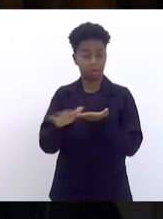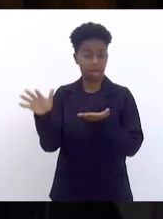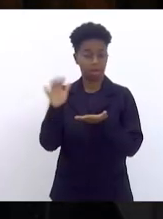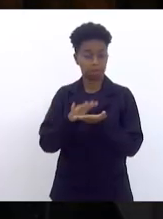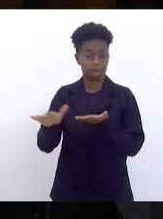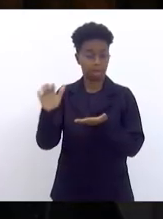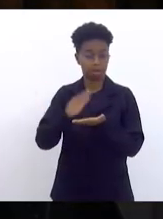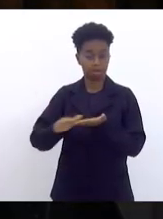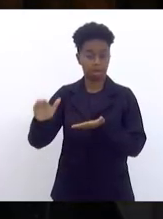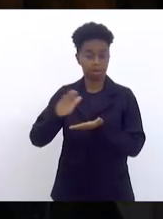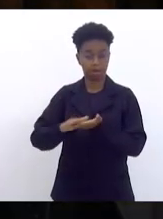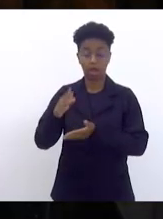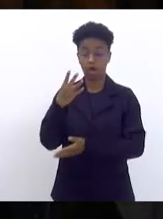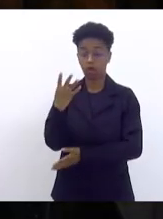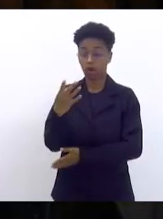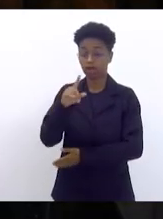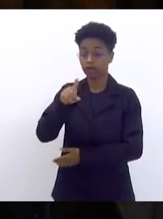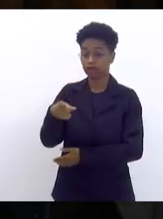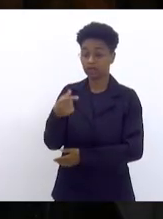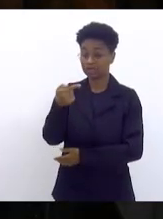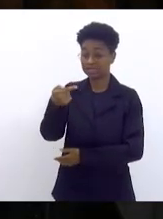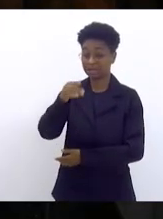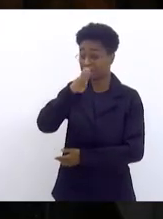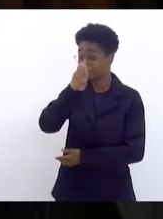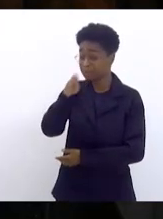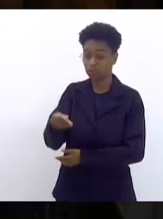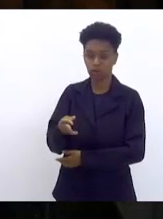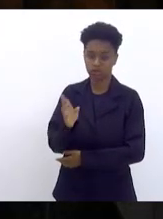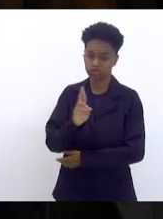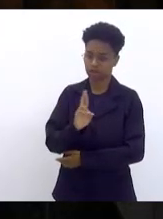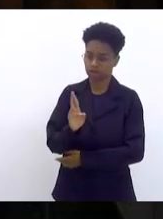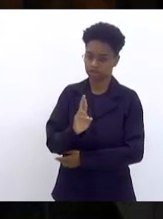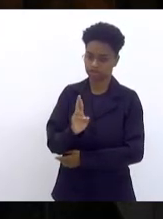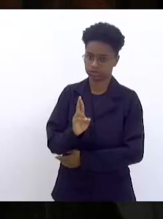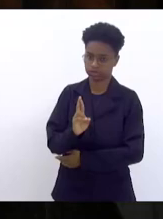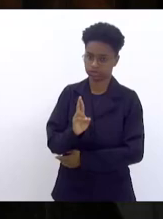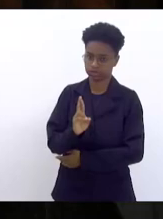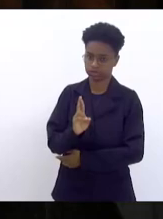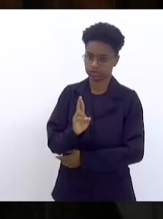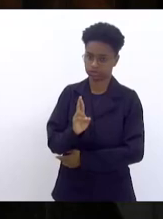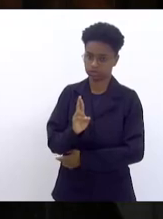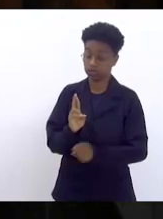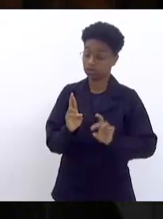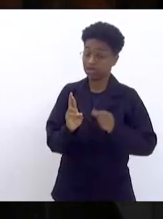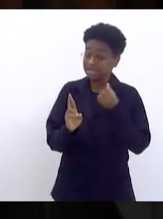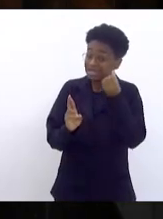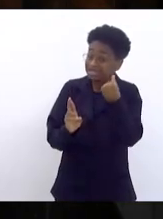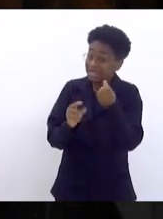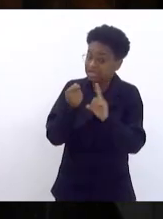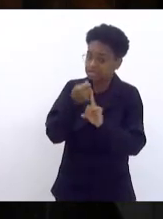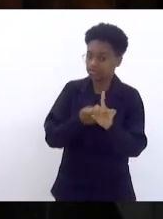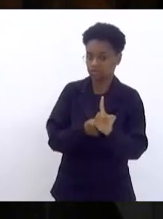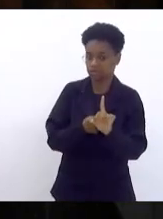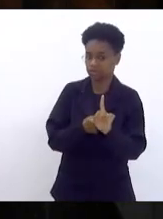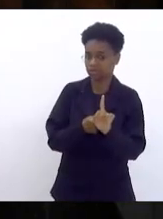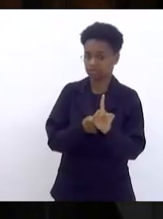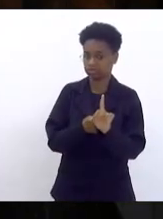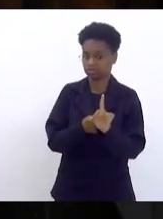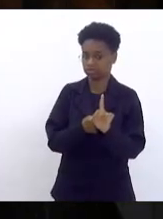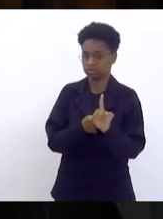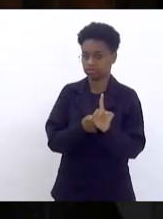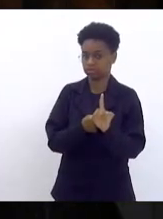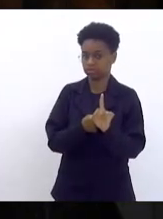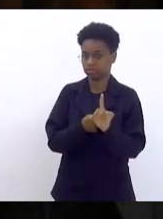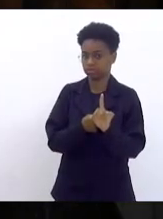,7 bilhões de reais em apenas seis meses. Não está